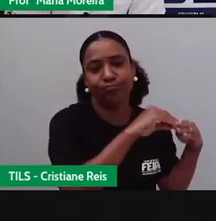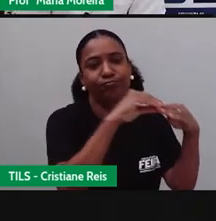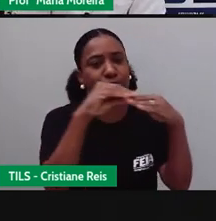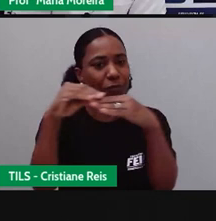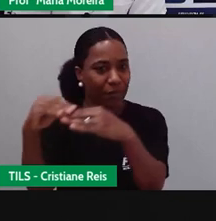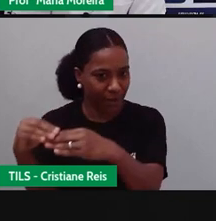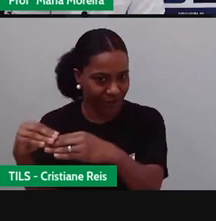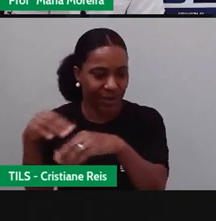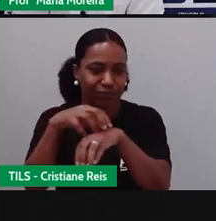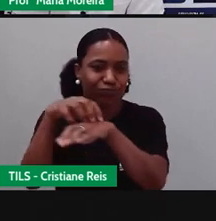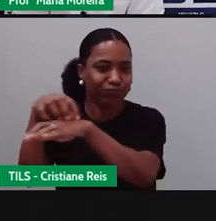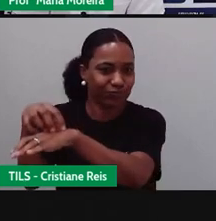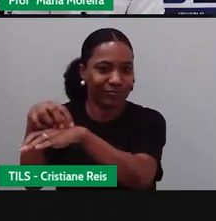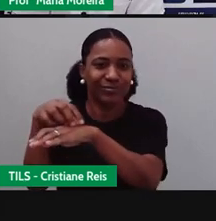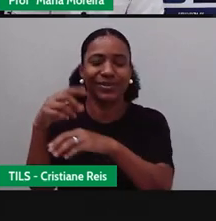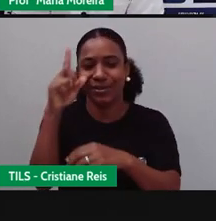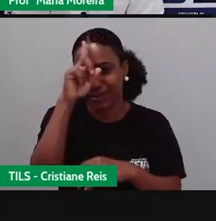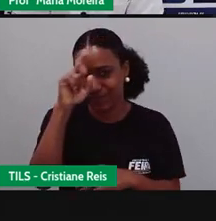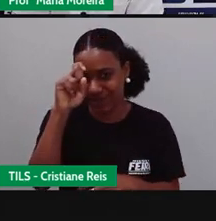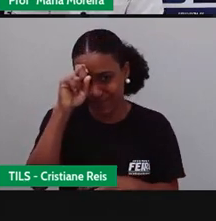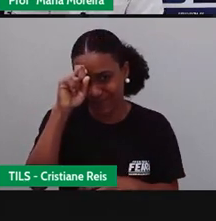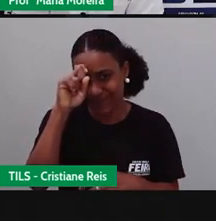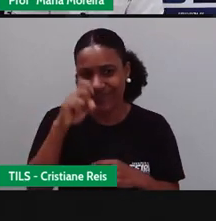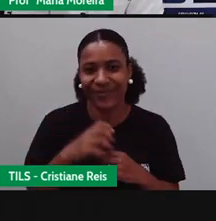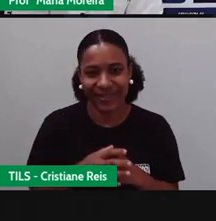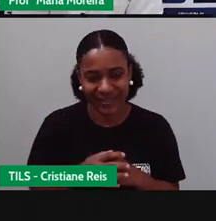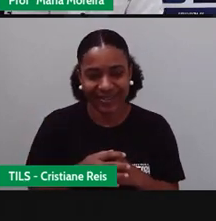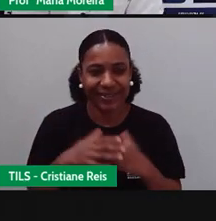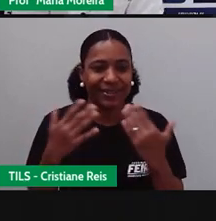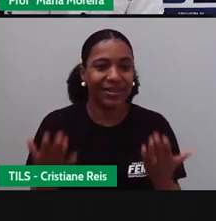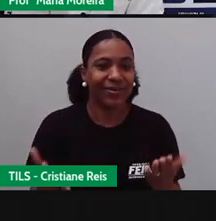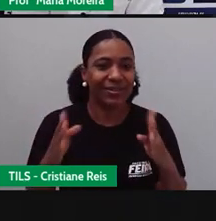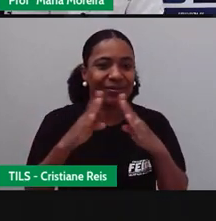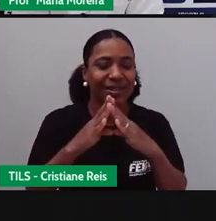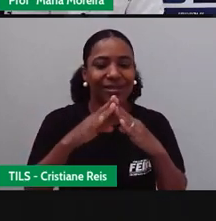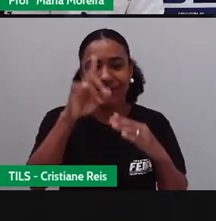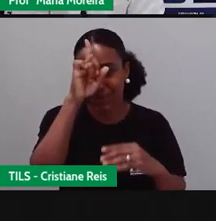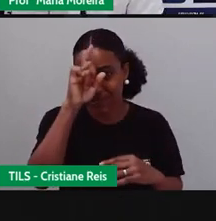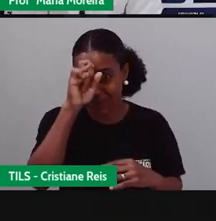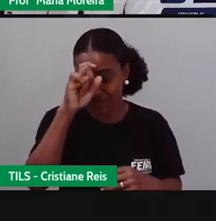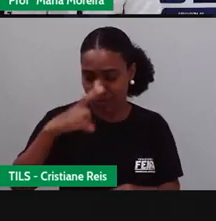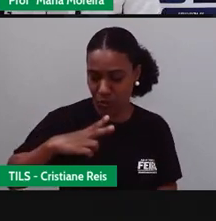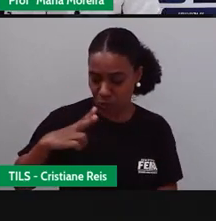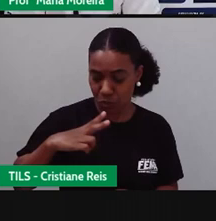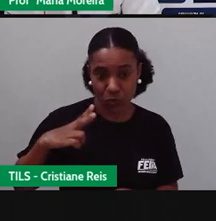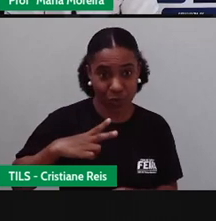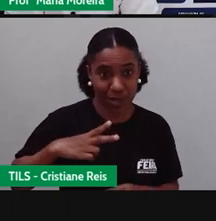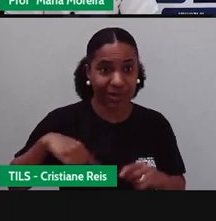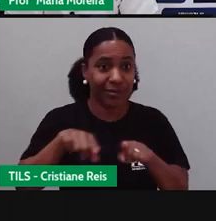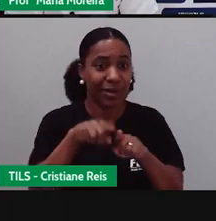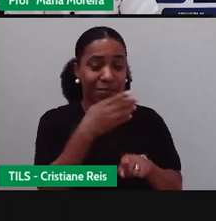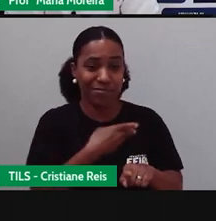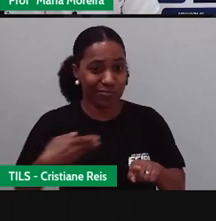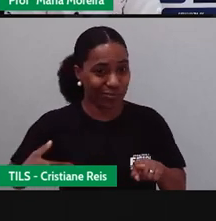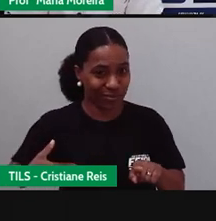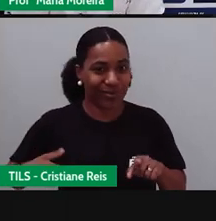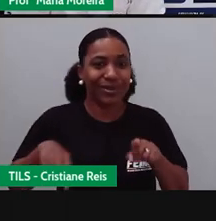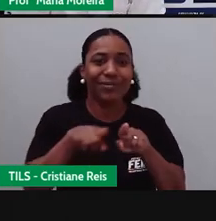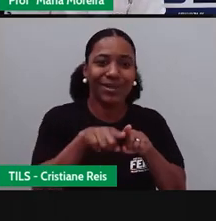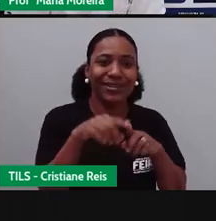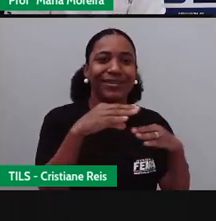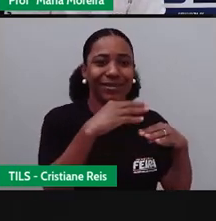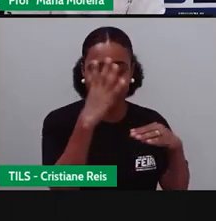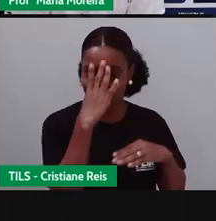hospital. Então, esses, assim como temos hospitais particulares e públicos, temos as ambulâncias também particulares e